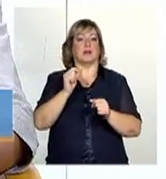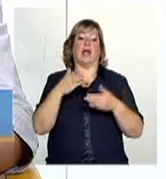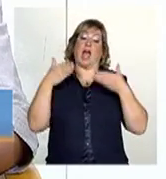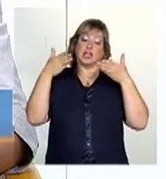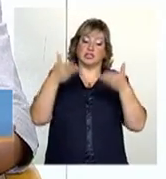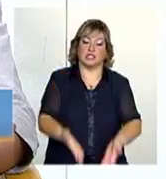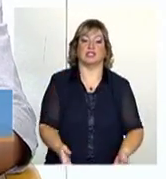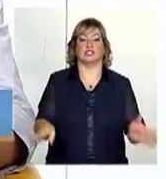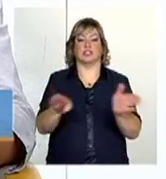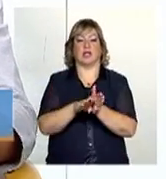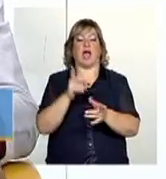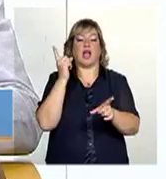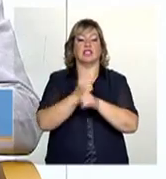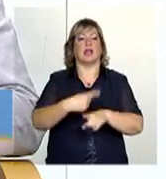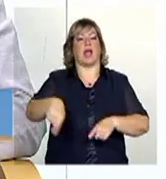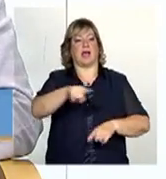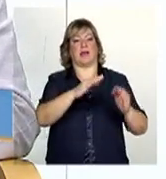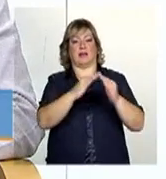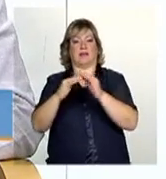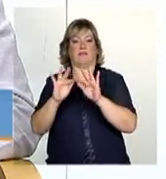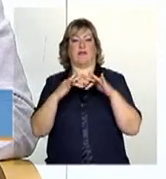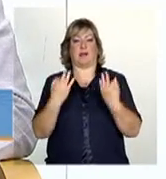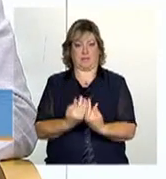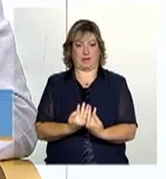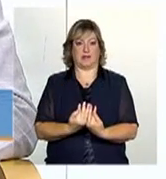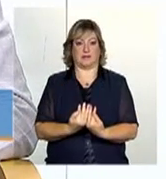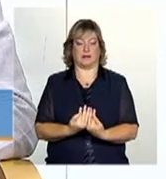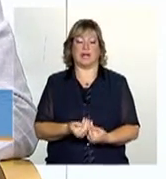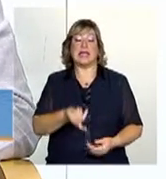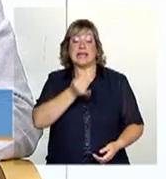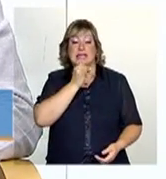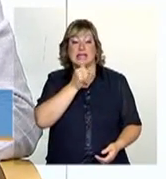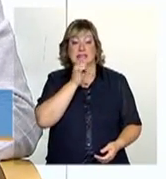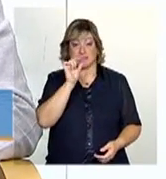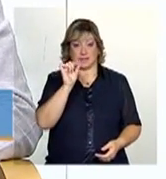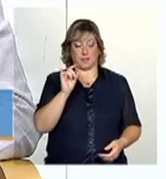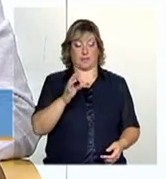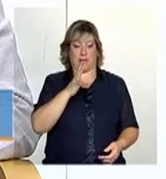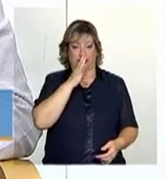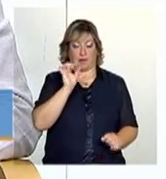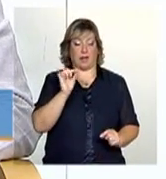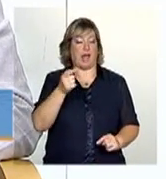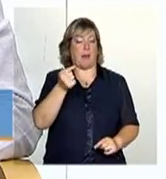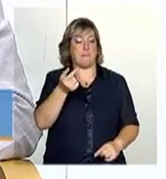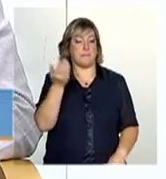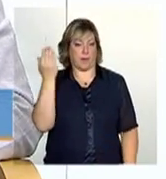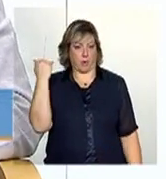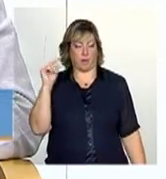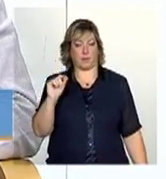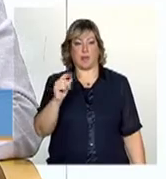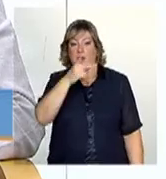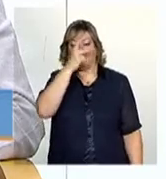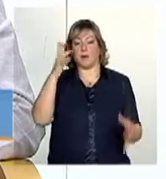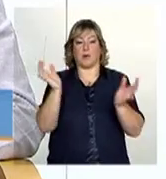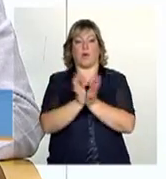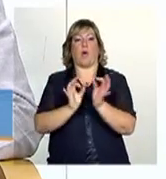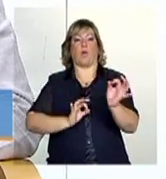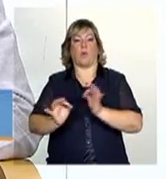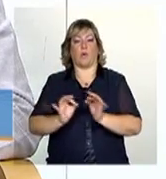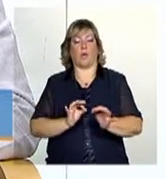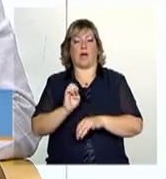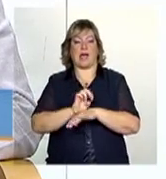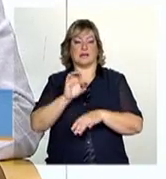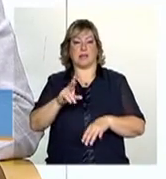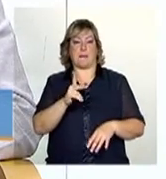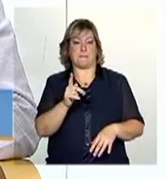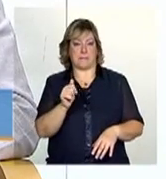até essa população. E dou um exemplo muito interessante, Adriana, que ficamos sabendo. Há pouco, o pessoal da Coordenação Estadual do Pará